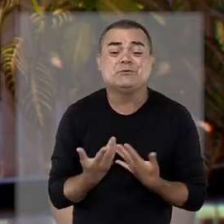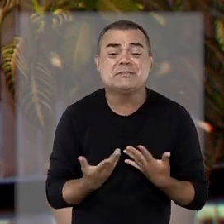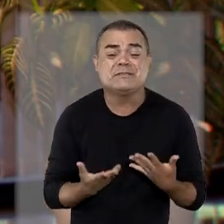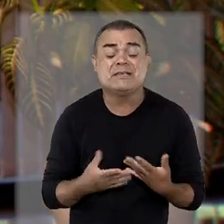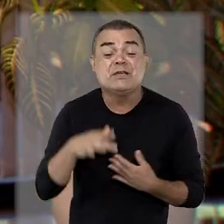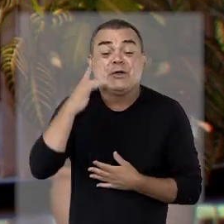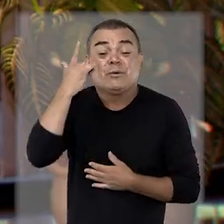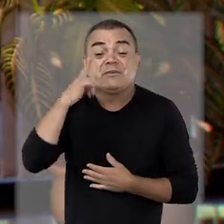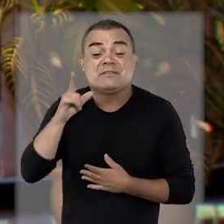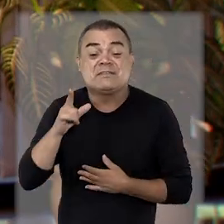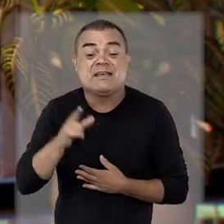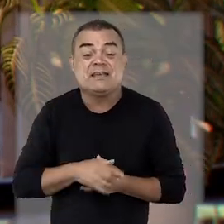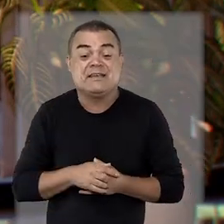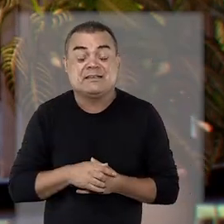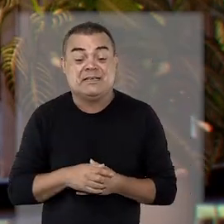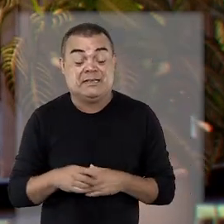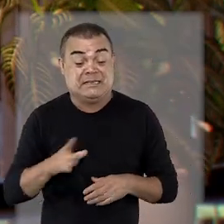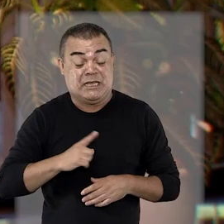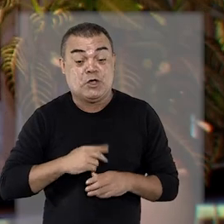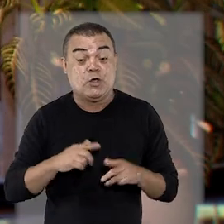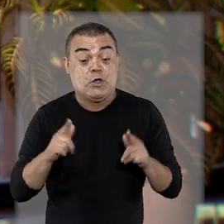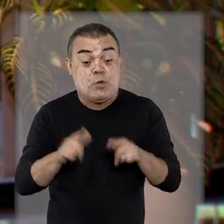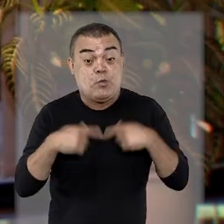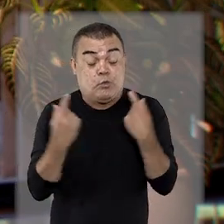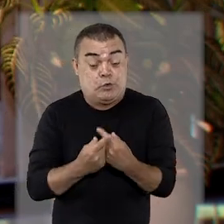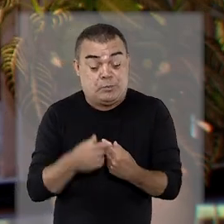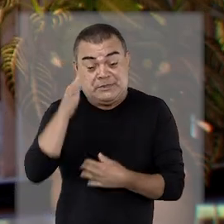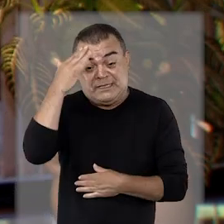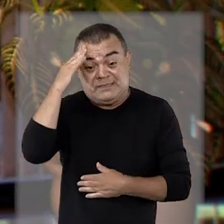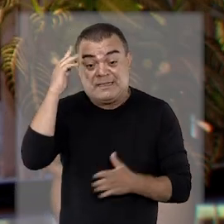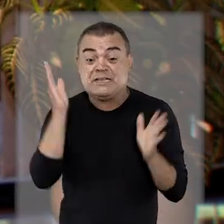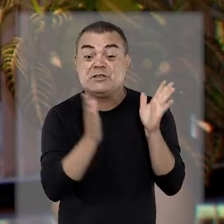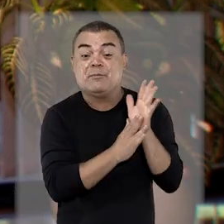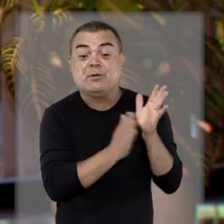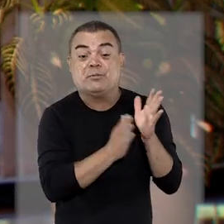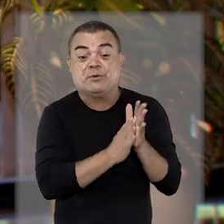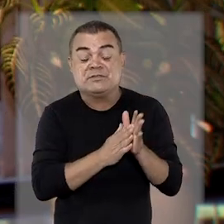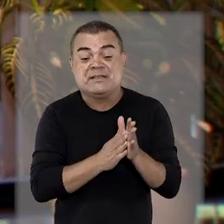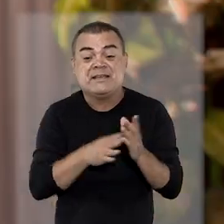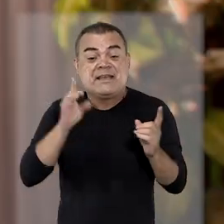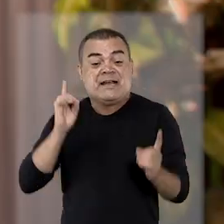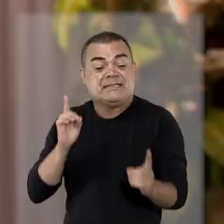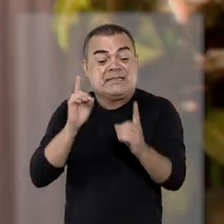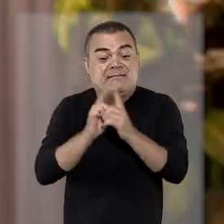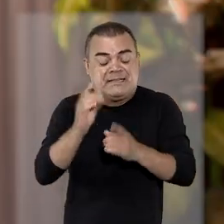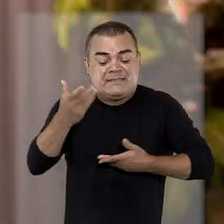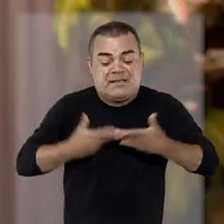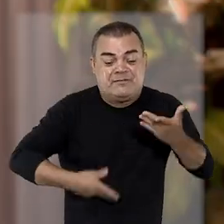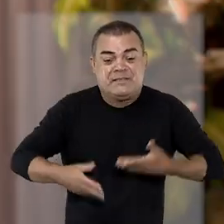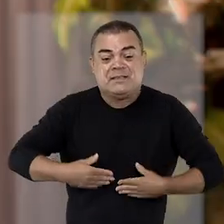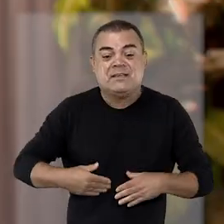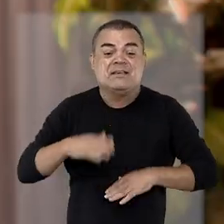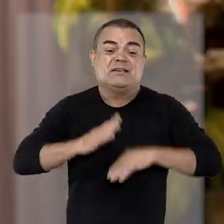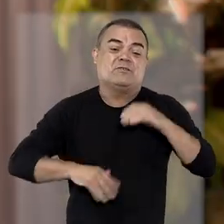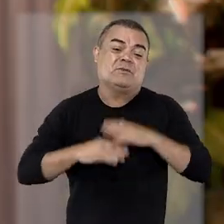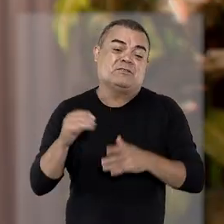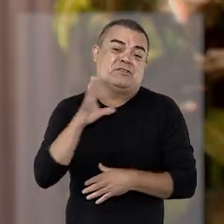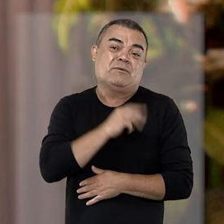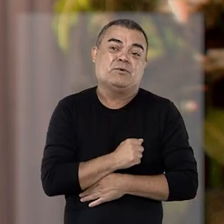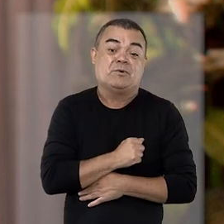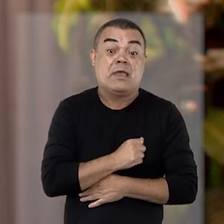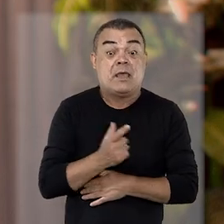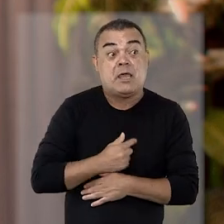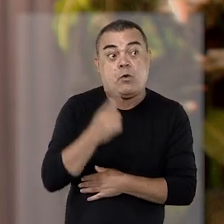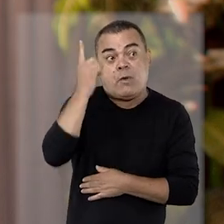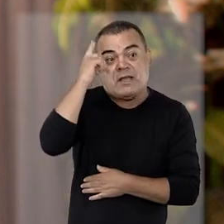né, quando você consegue gerir uma equipe que entende o propósito. Atender é um ato de amor.